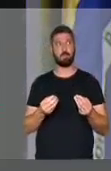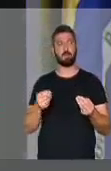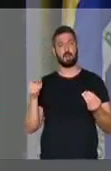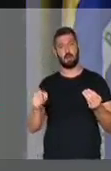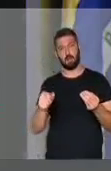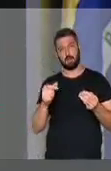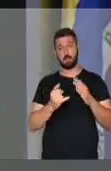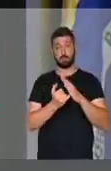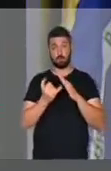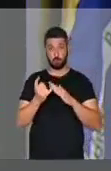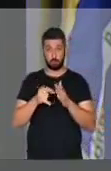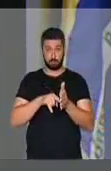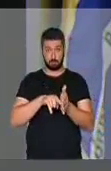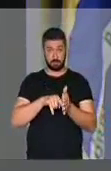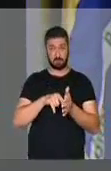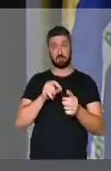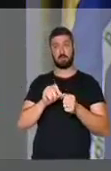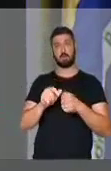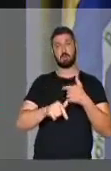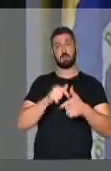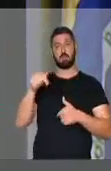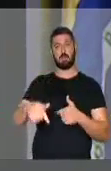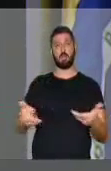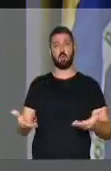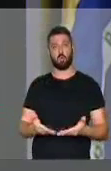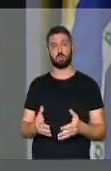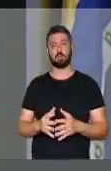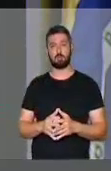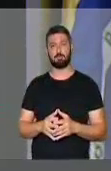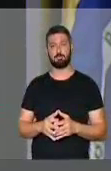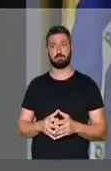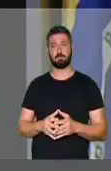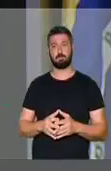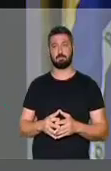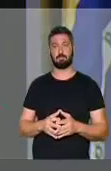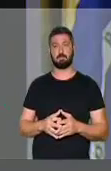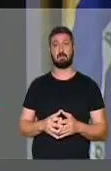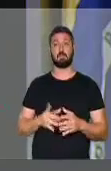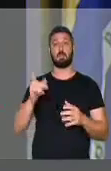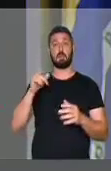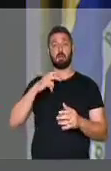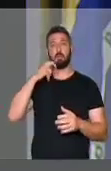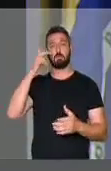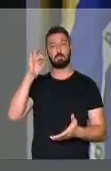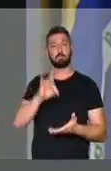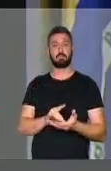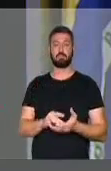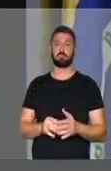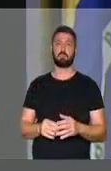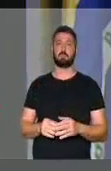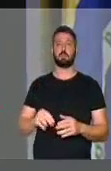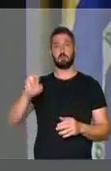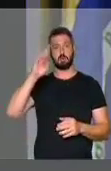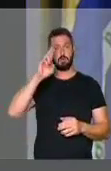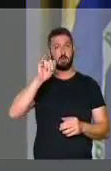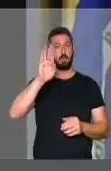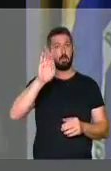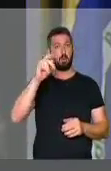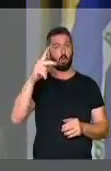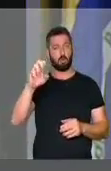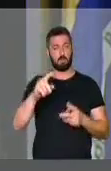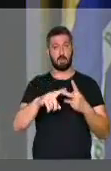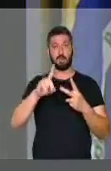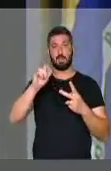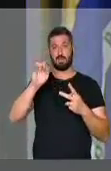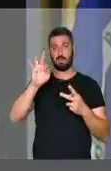esses institutos de pesquisa trabalham no dia de hoje. É uma pouca vergonha. Os senhores do Ibope, os